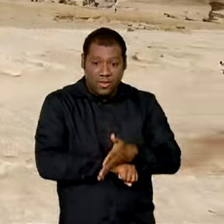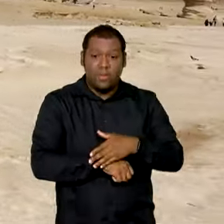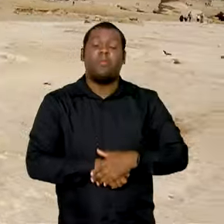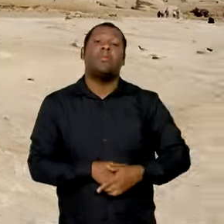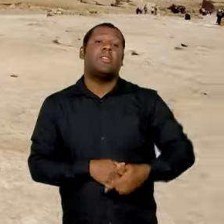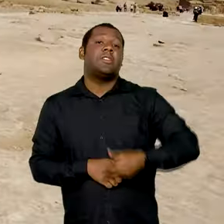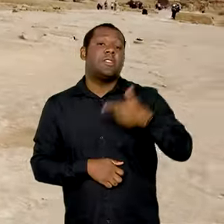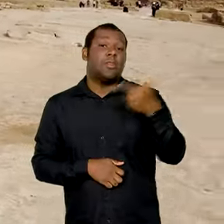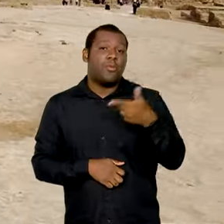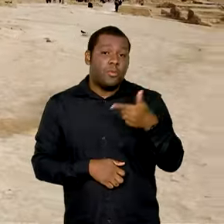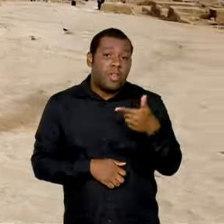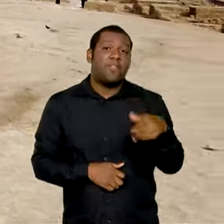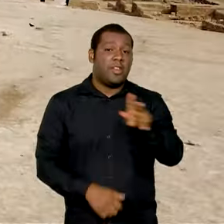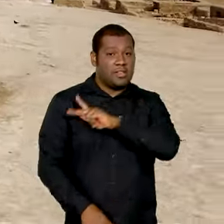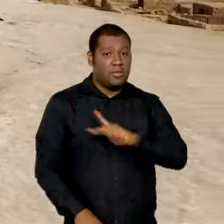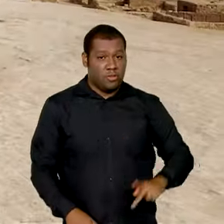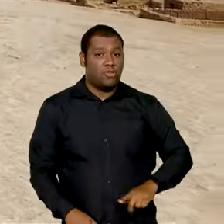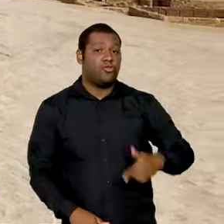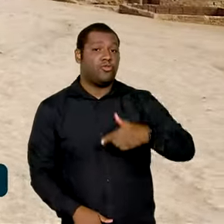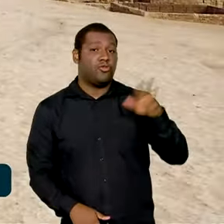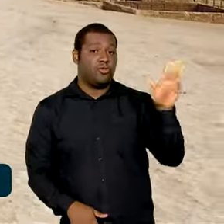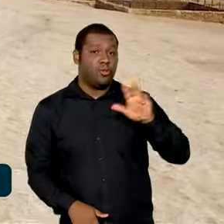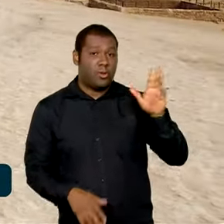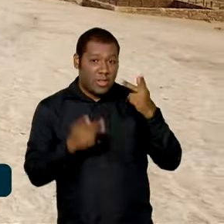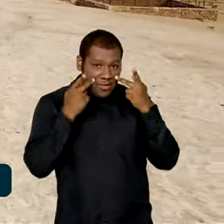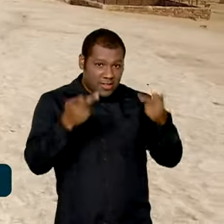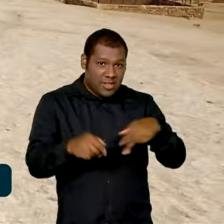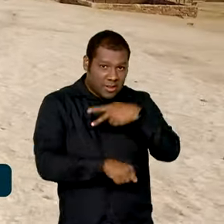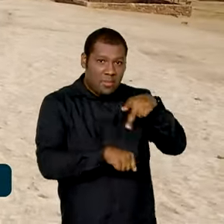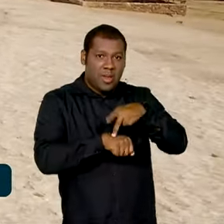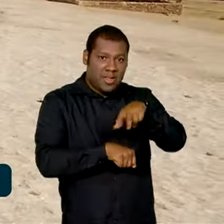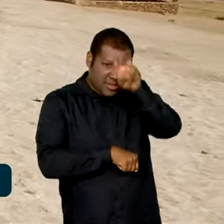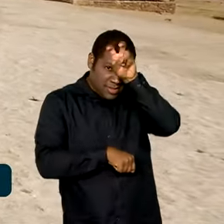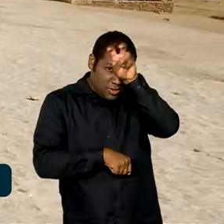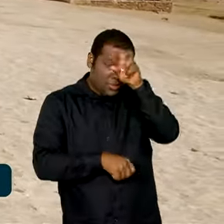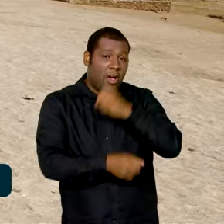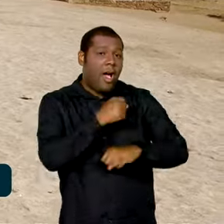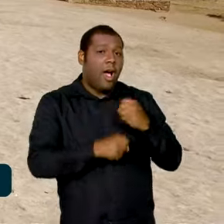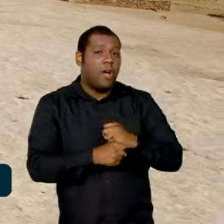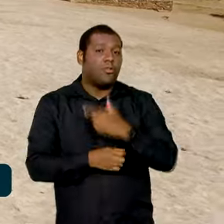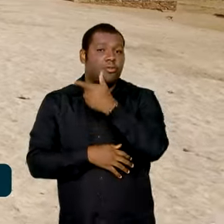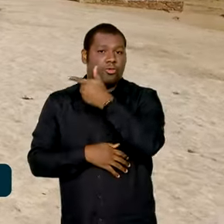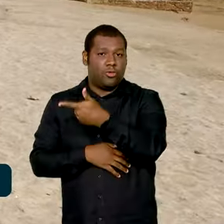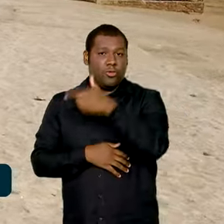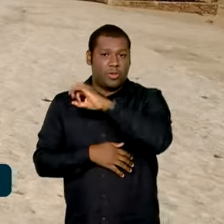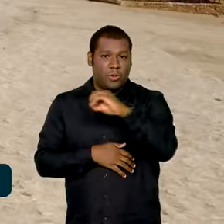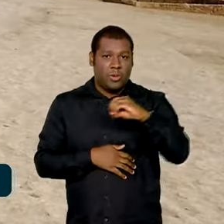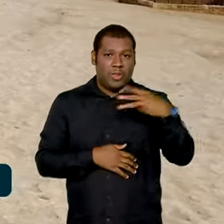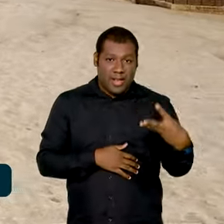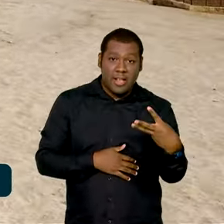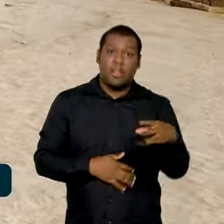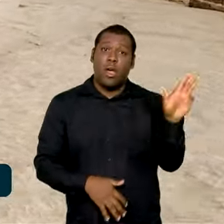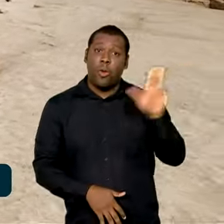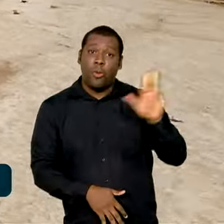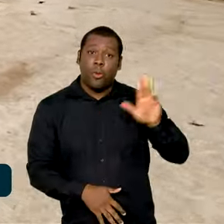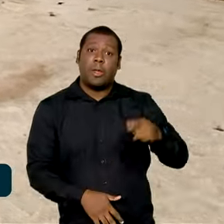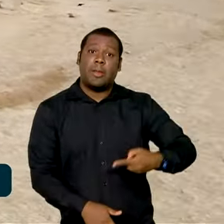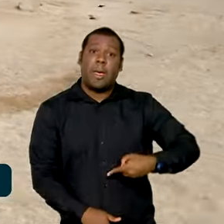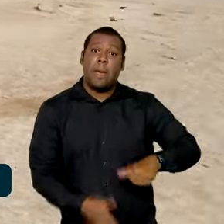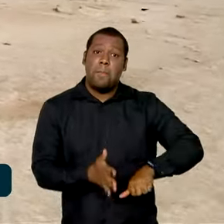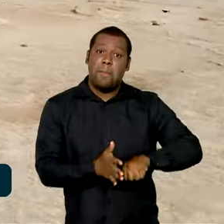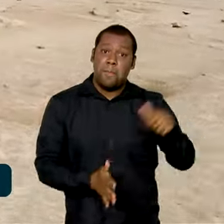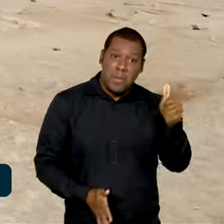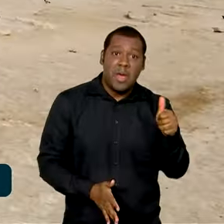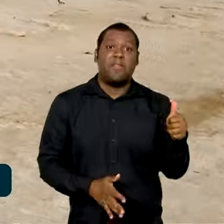oficial do presidente ao país. Em 2003, Lula foi o primeiro presidente brasileiro a visitar o